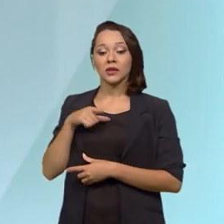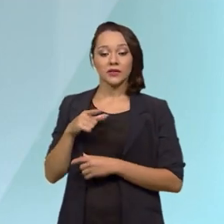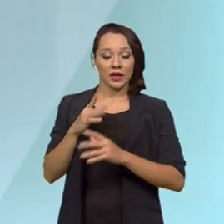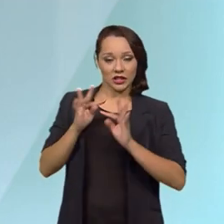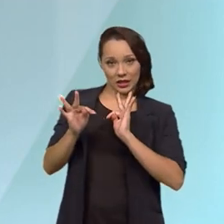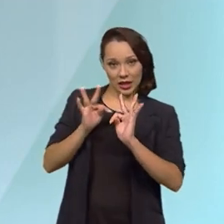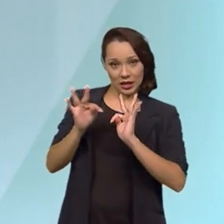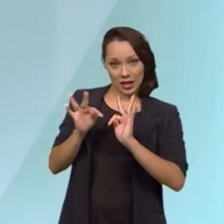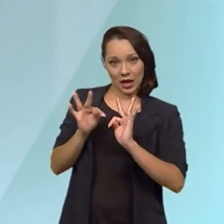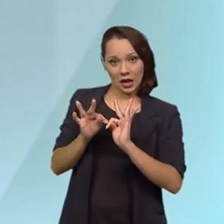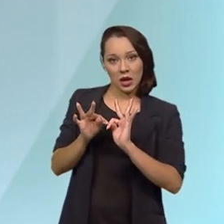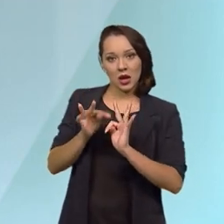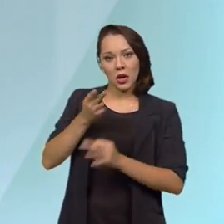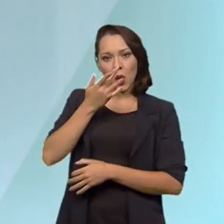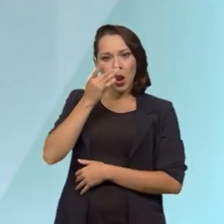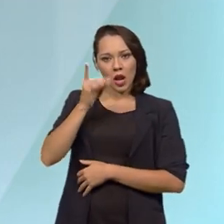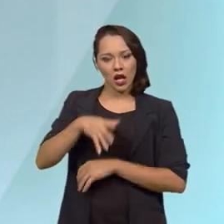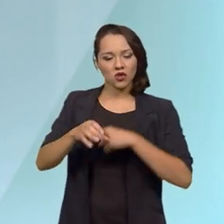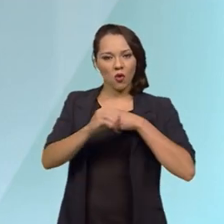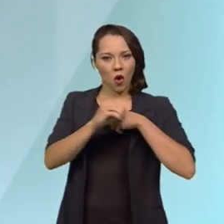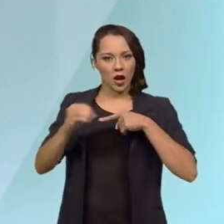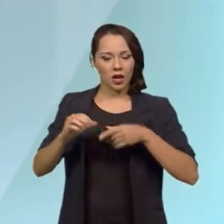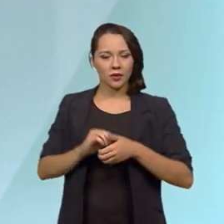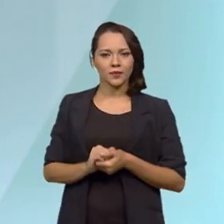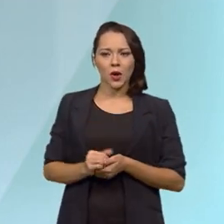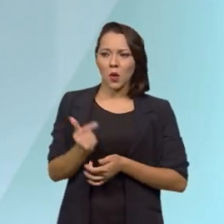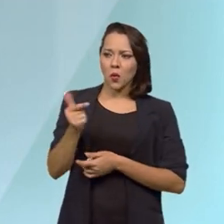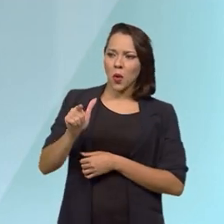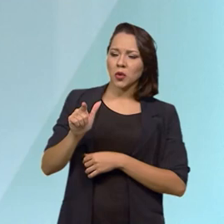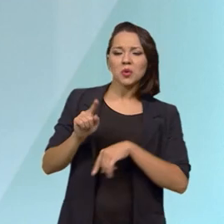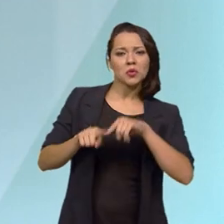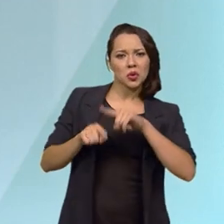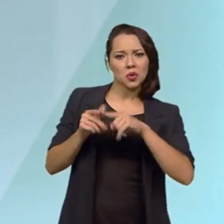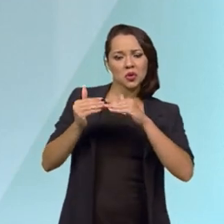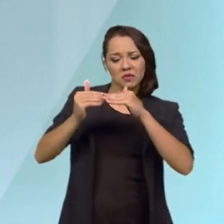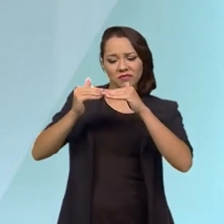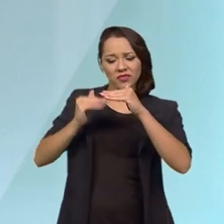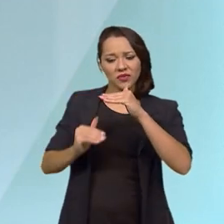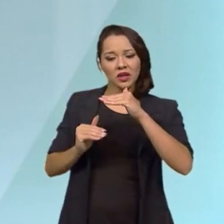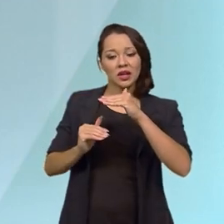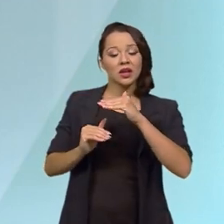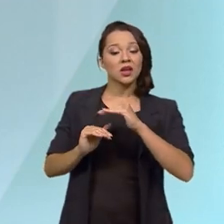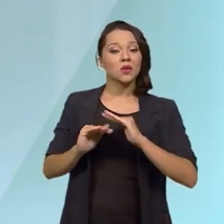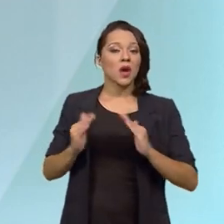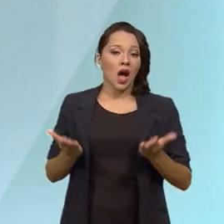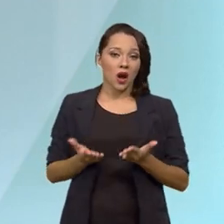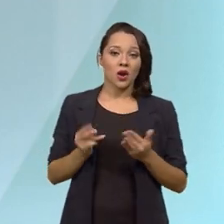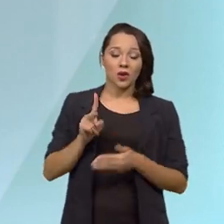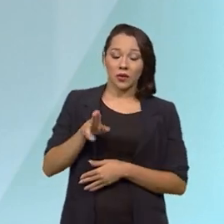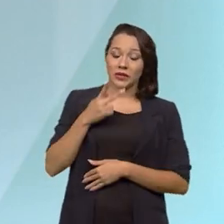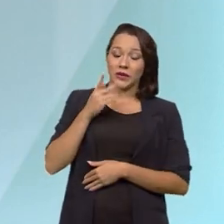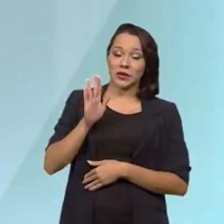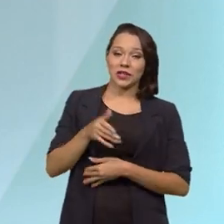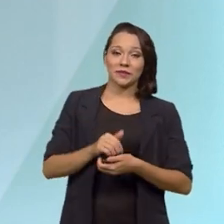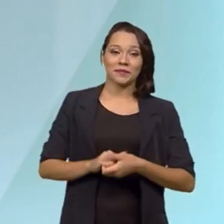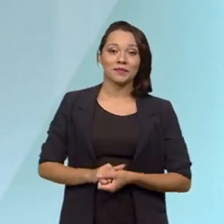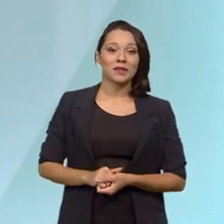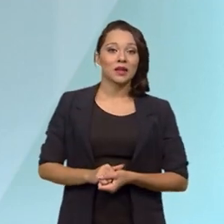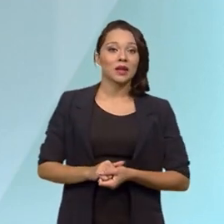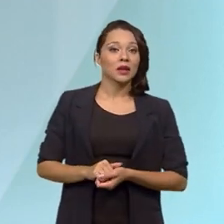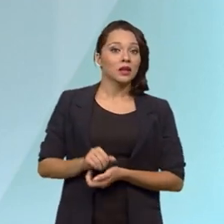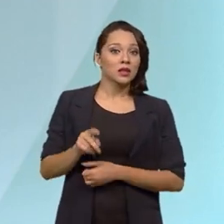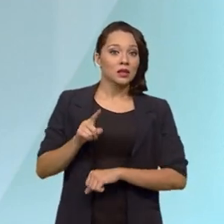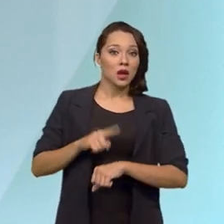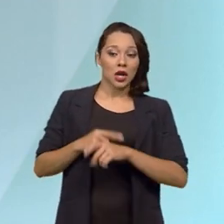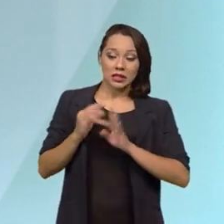tratar um resíduo orgânico, um subproduto, vamos chamar assim, que não é o subproduto agora, como você bem comentou, você,